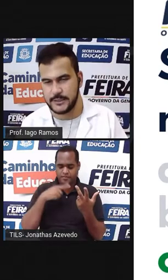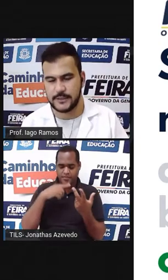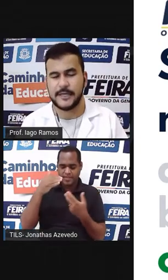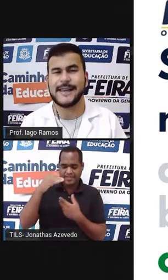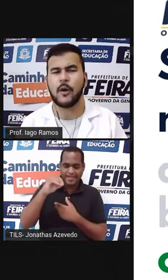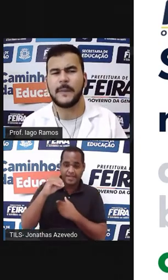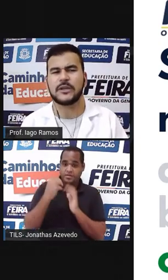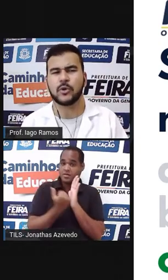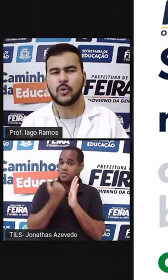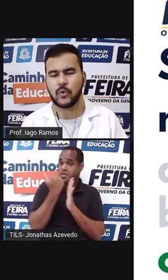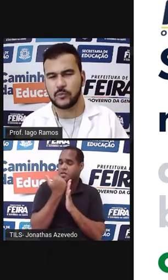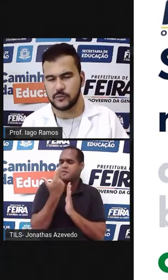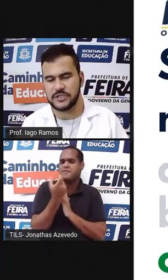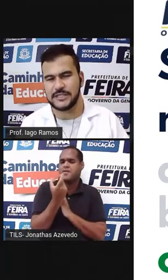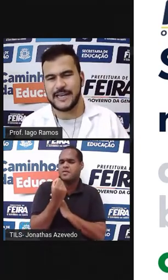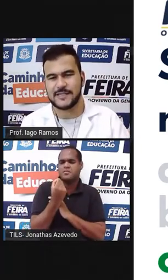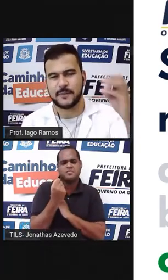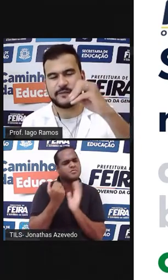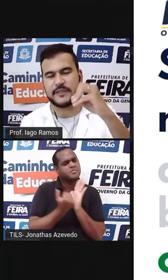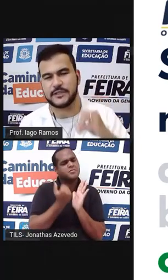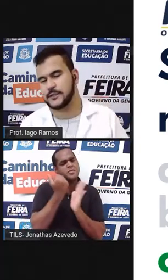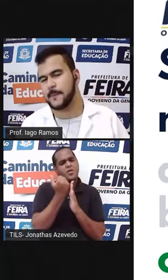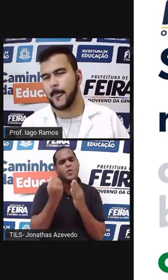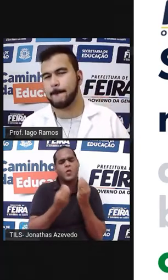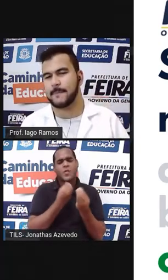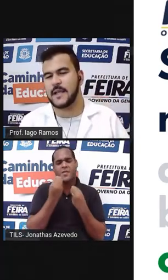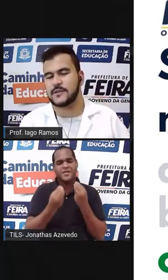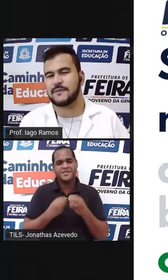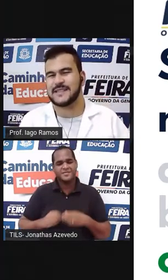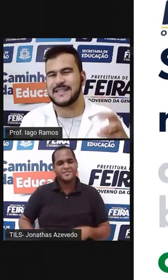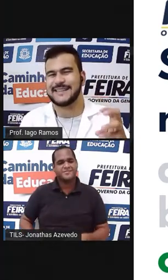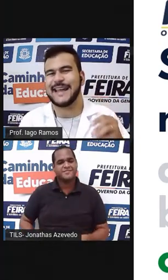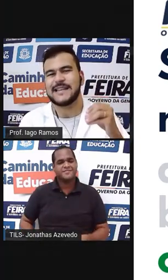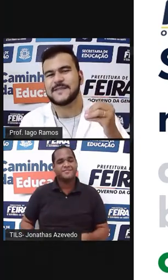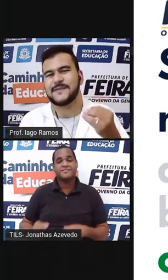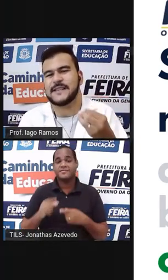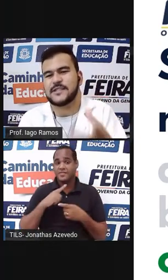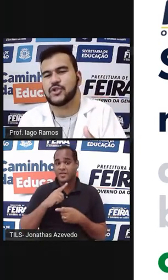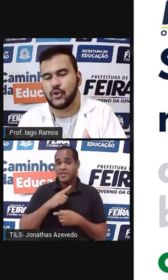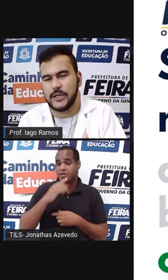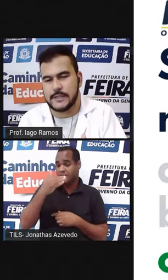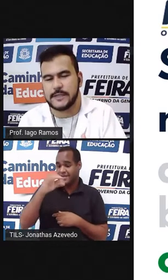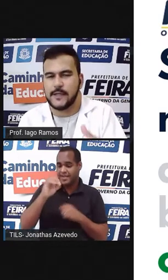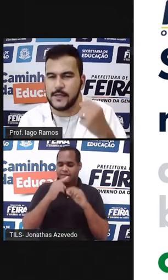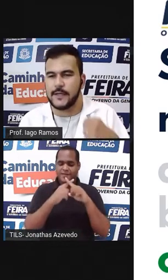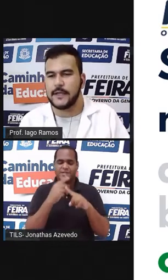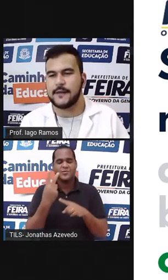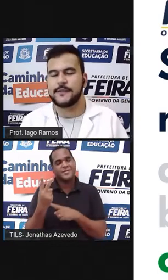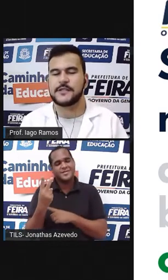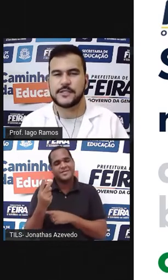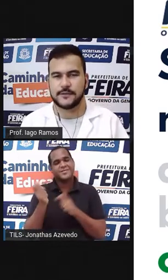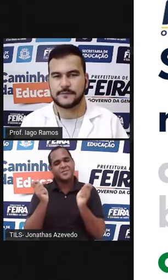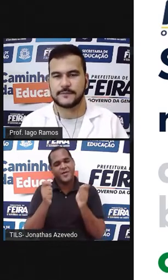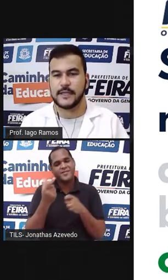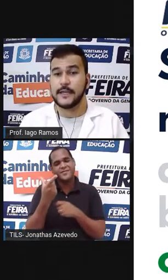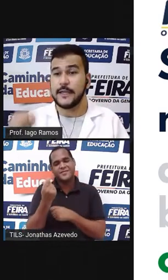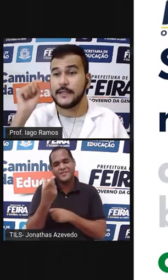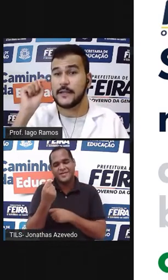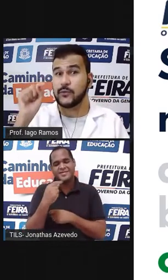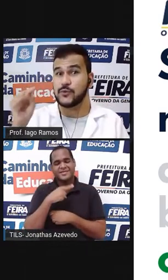20. E aumentou como? De 10 para 20. É só fazer 10 vezes 2, que dá 20.